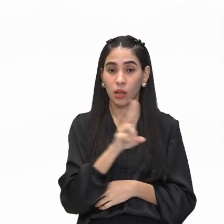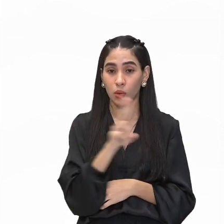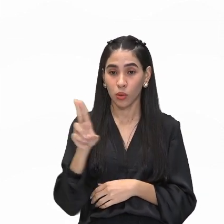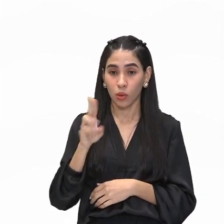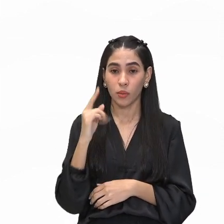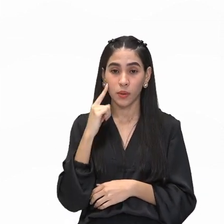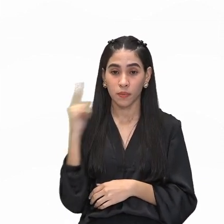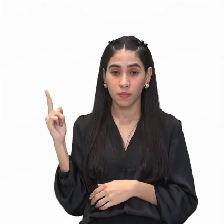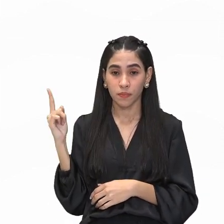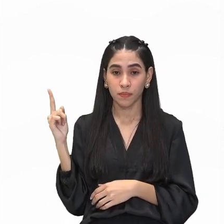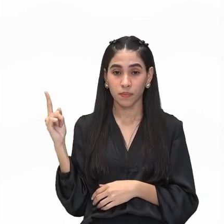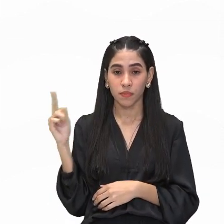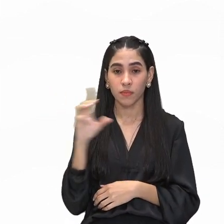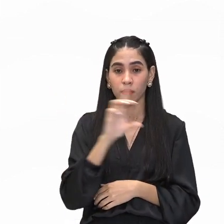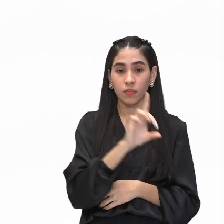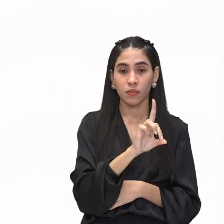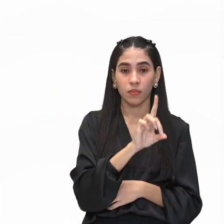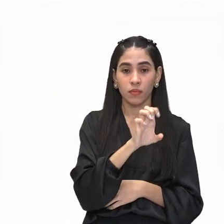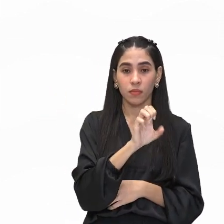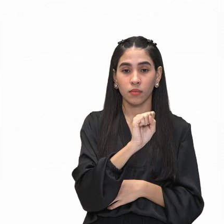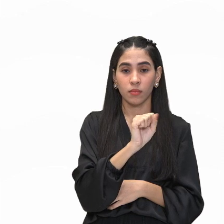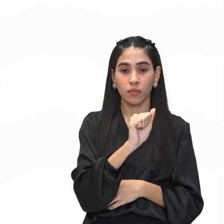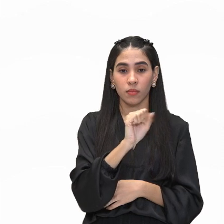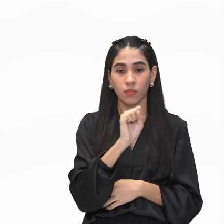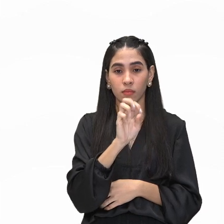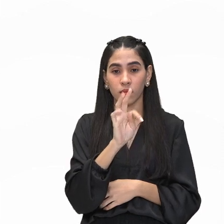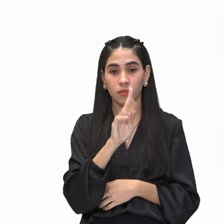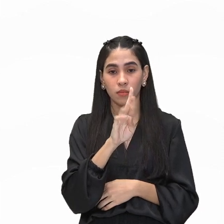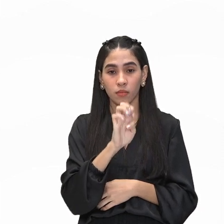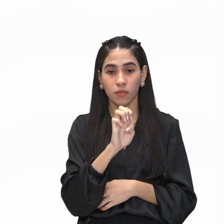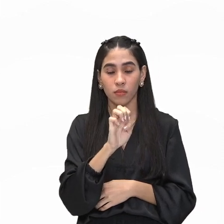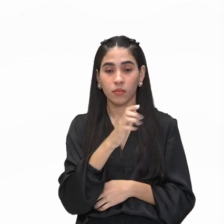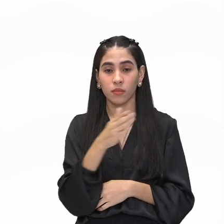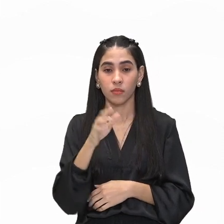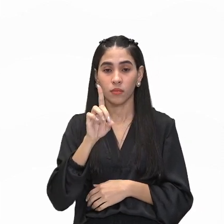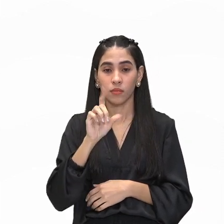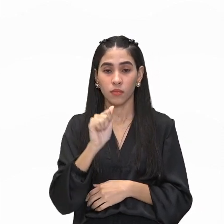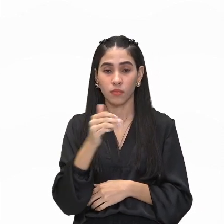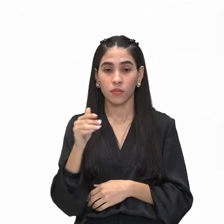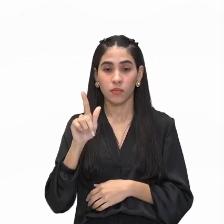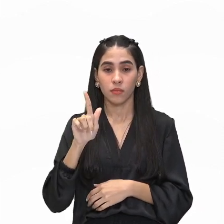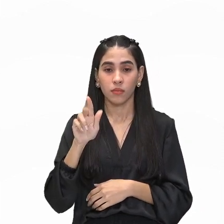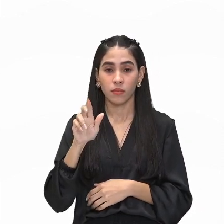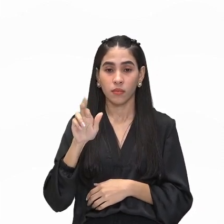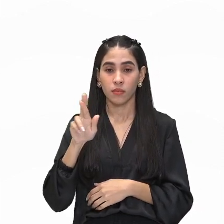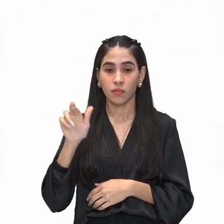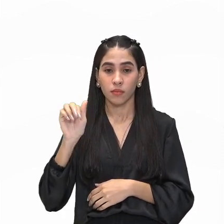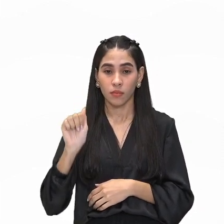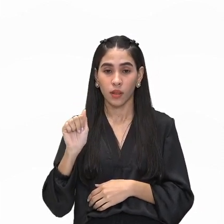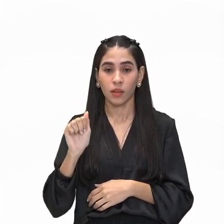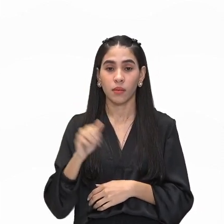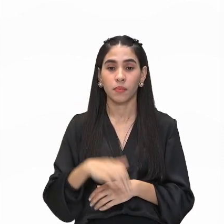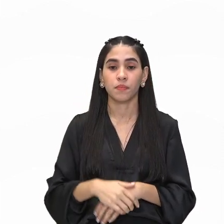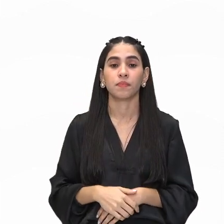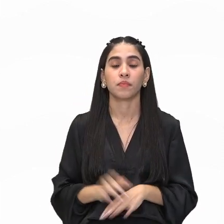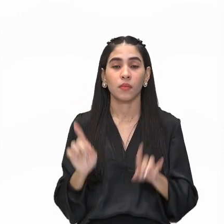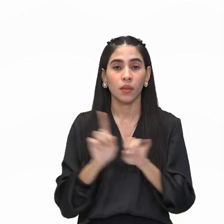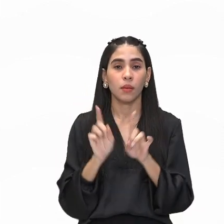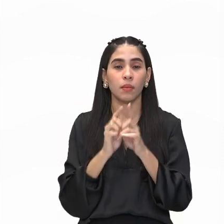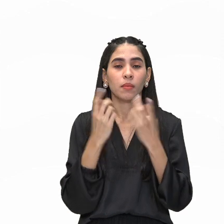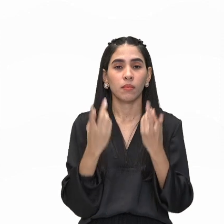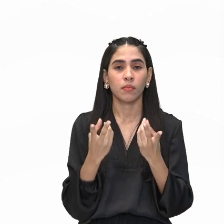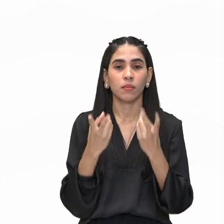Desastre da Guerra, número 30. Estragos da Guerra. A estampa foi vista como um